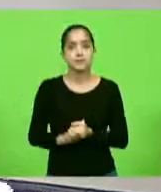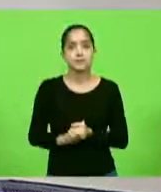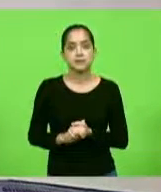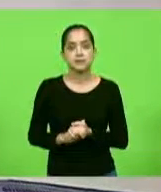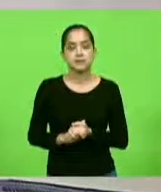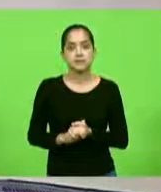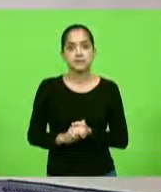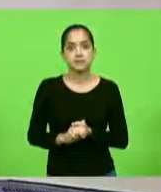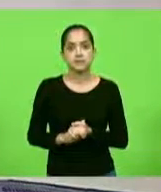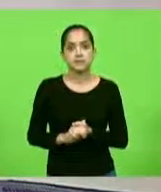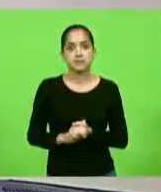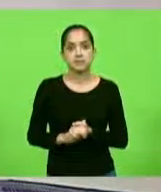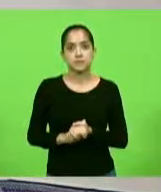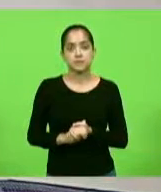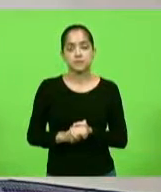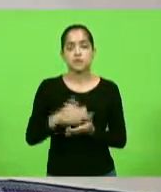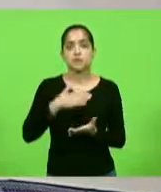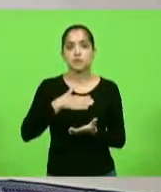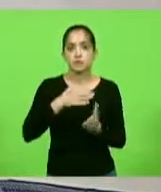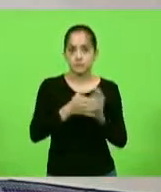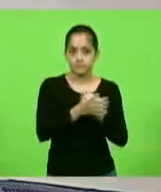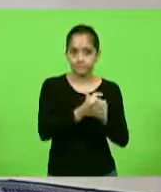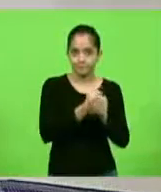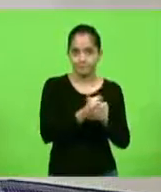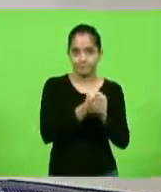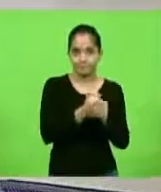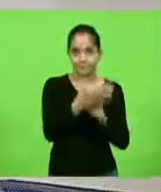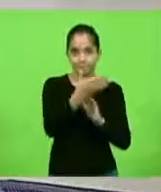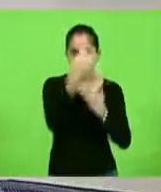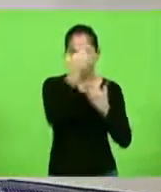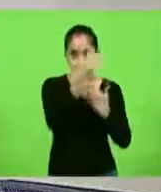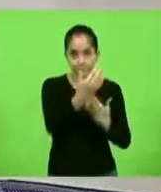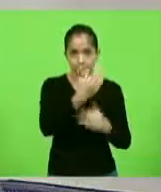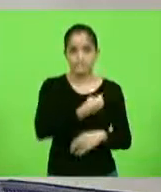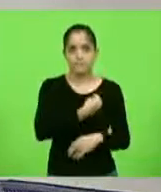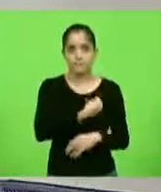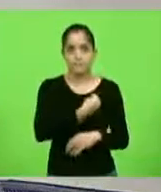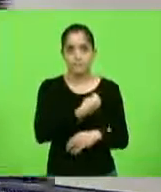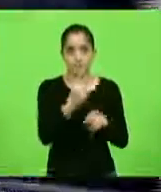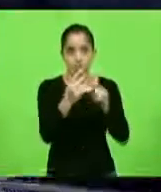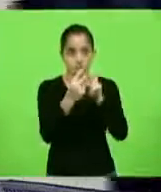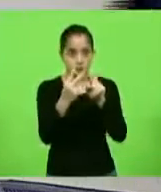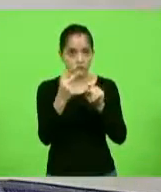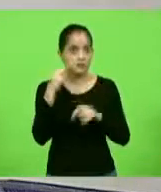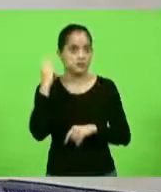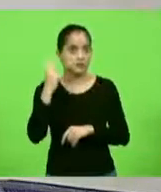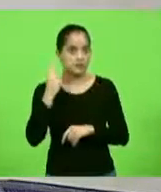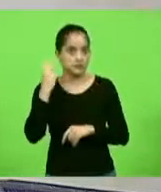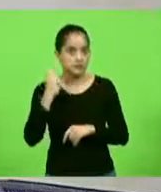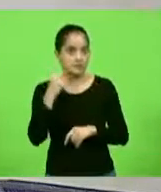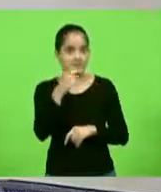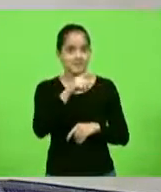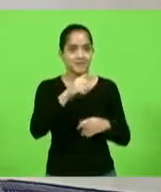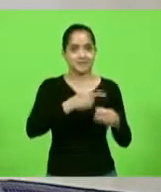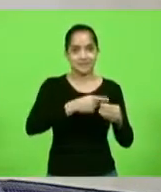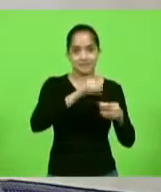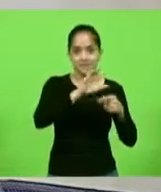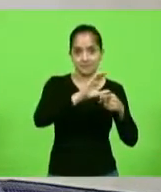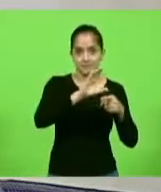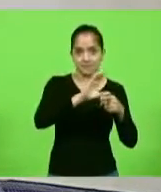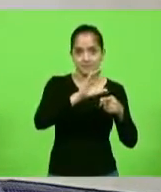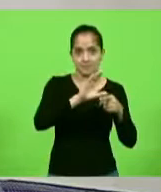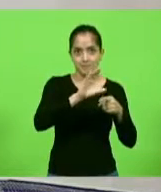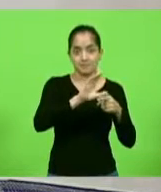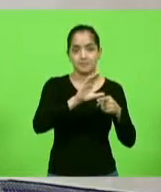Eu, primeiro, gostaria de cumprimentar e agradecer a presença de dois vereadores da cidade de Curitibanos, a vereadora Paulinha, o